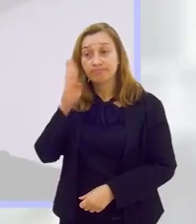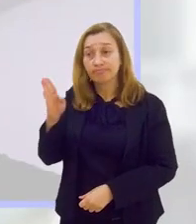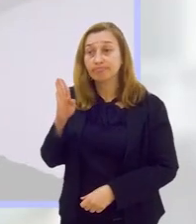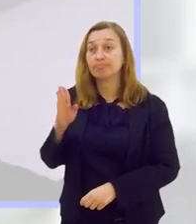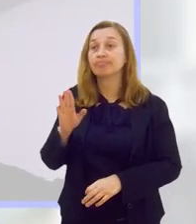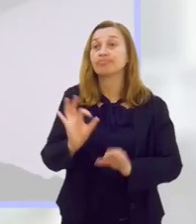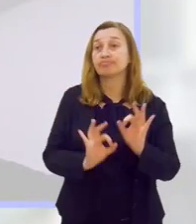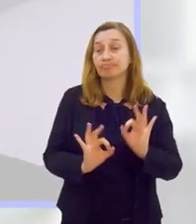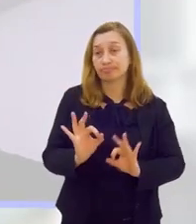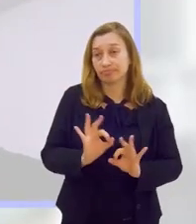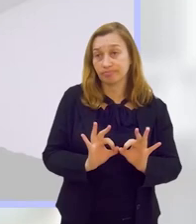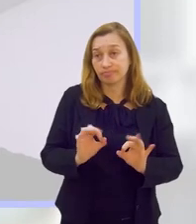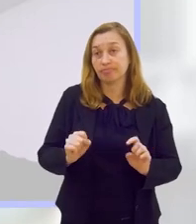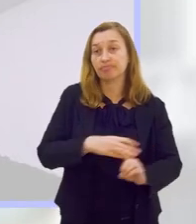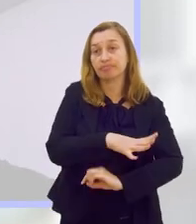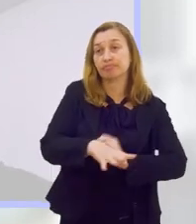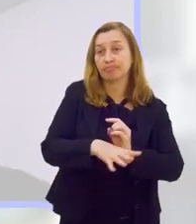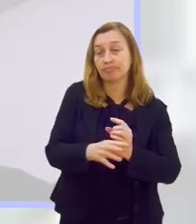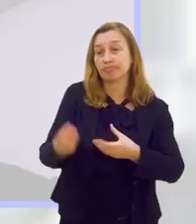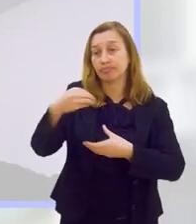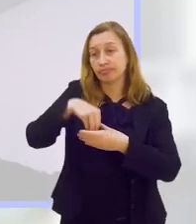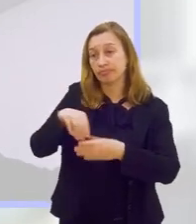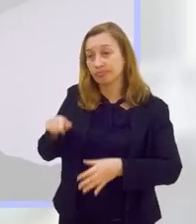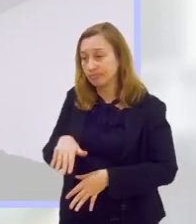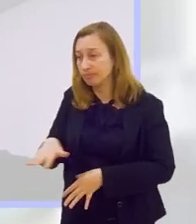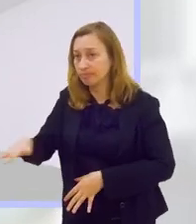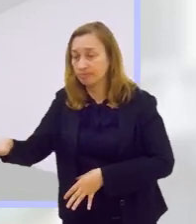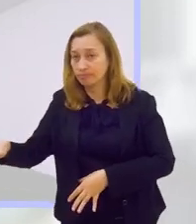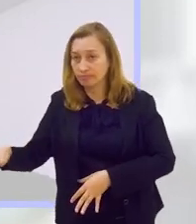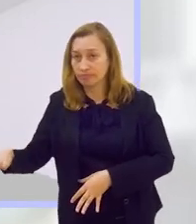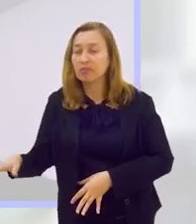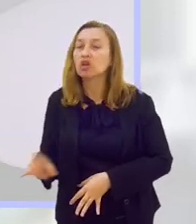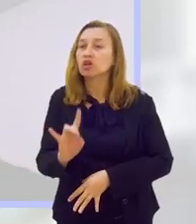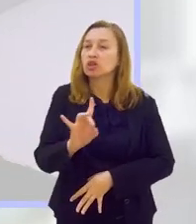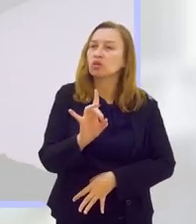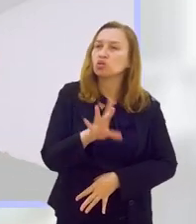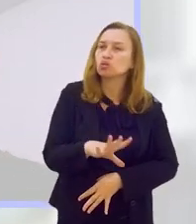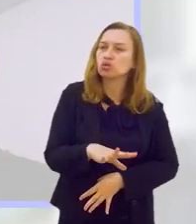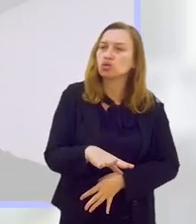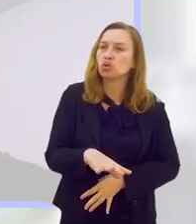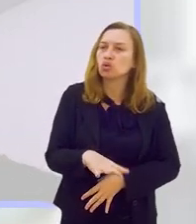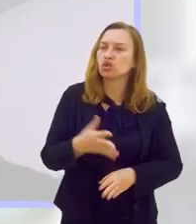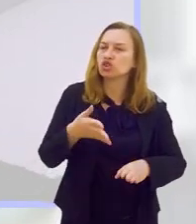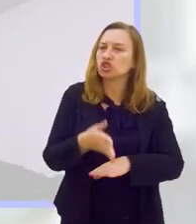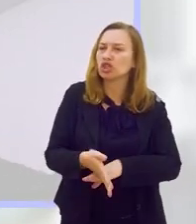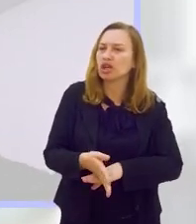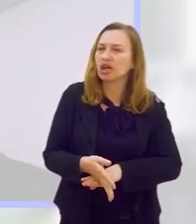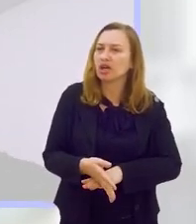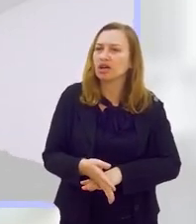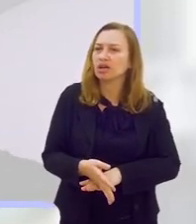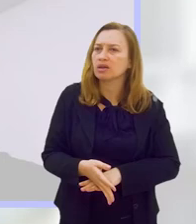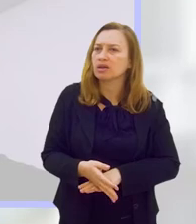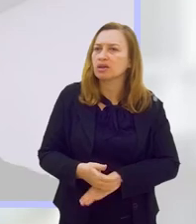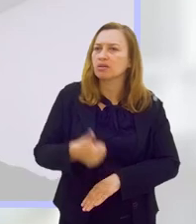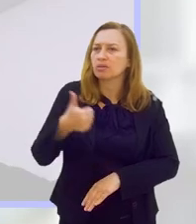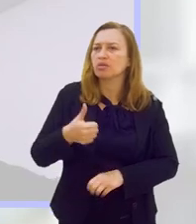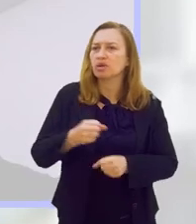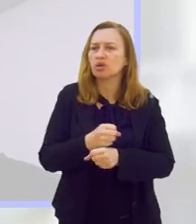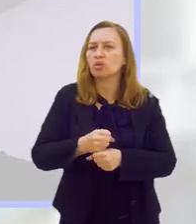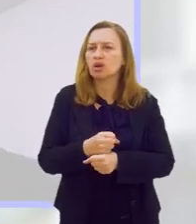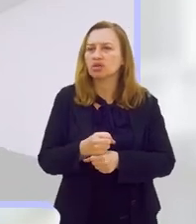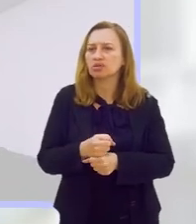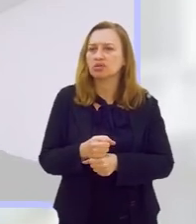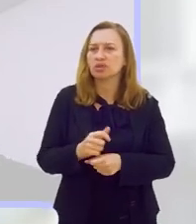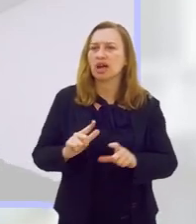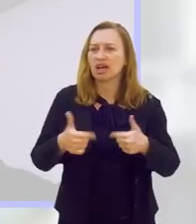Principalmente os projetos sociais dentro das comunidades, não só chegar e o